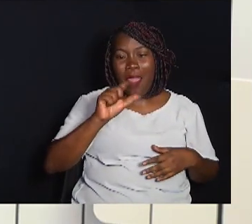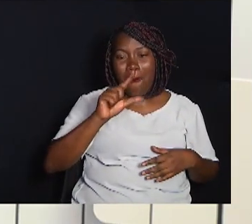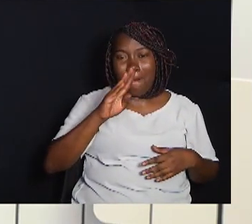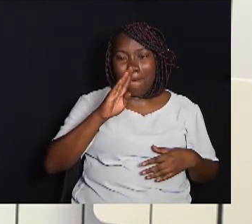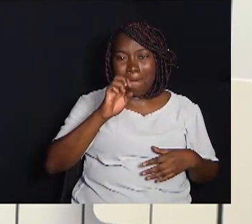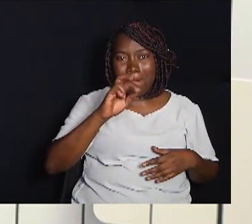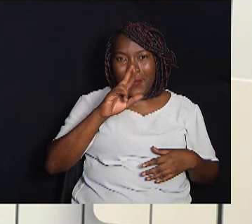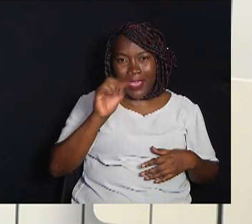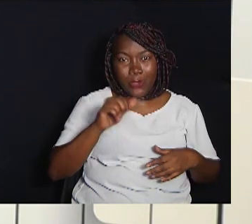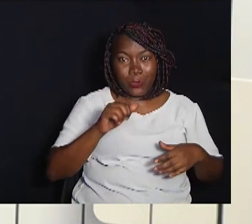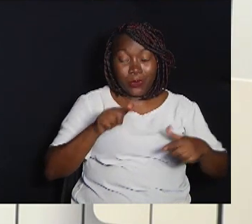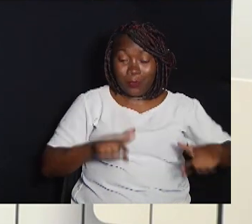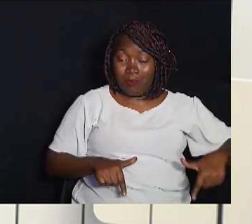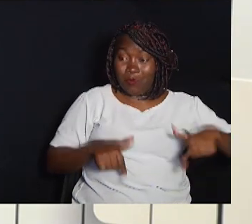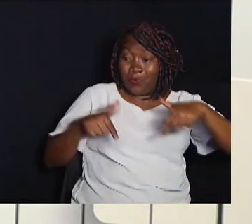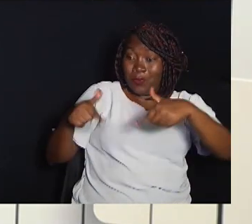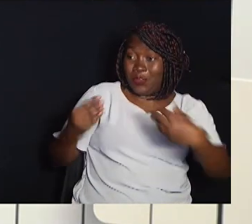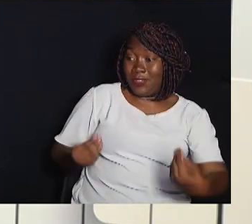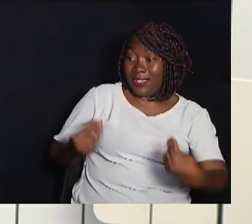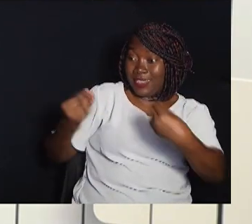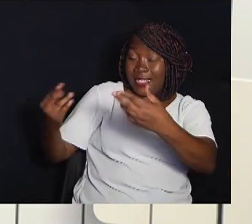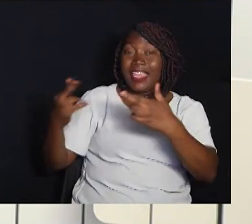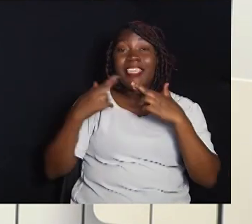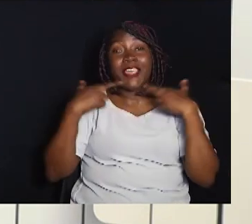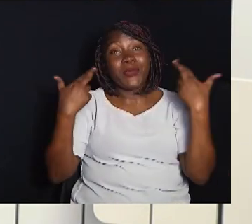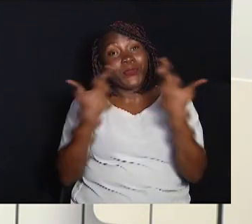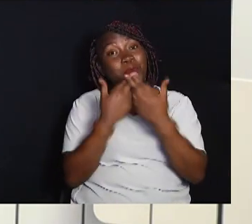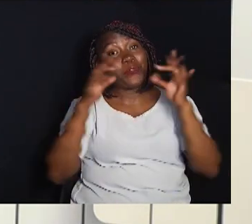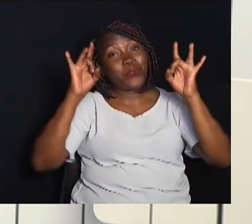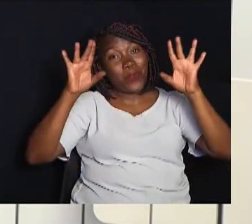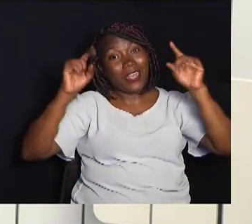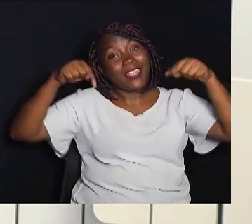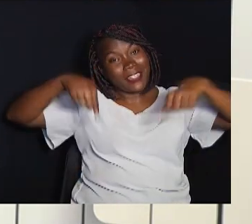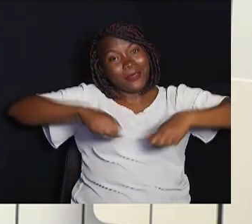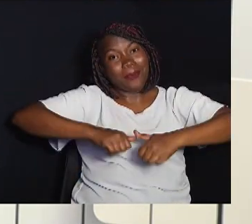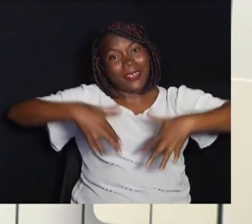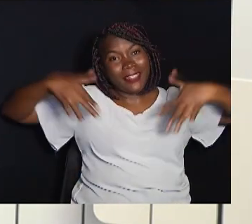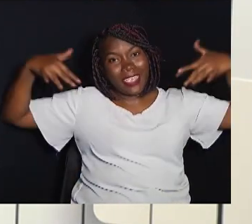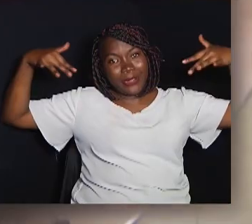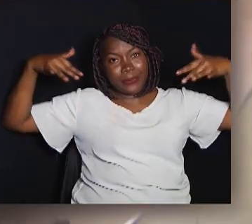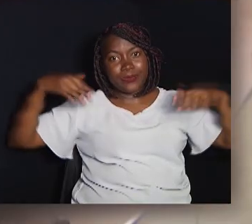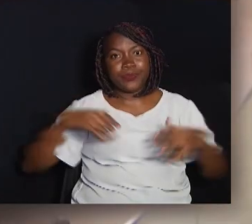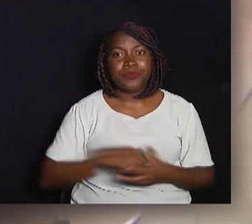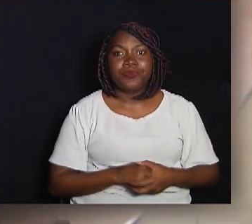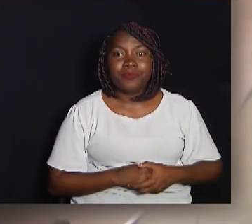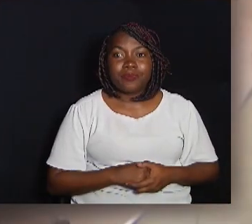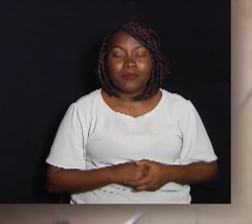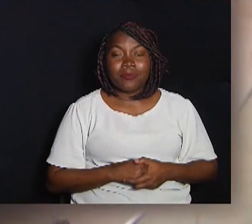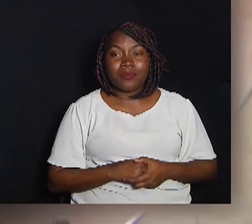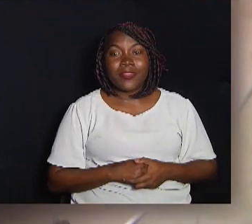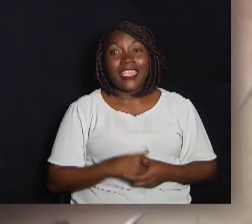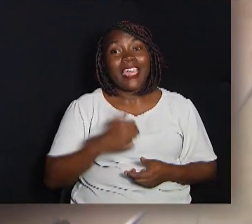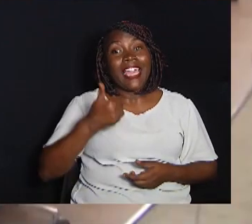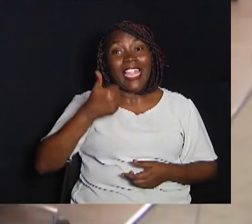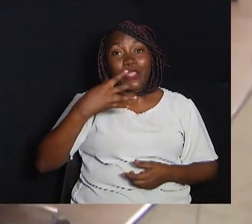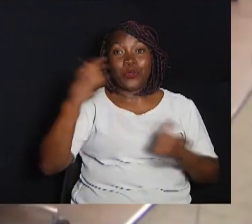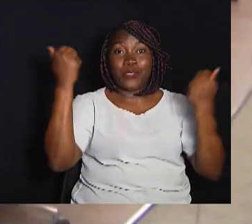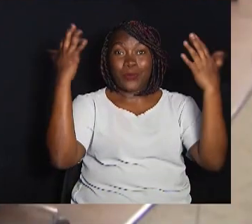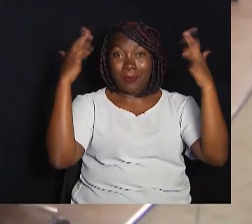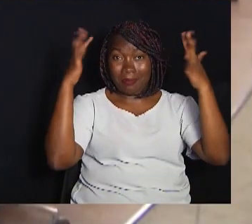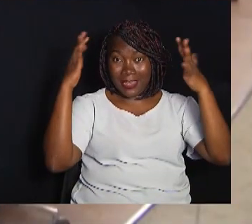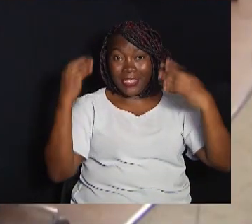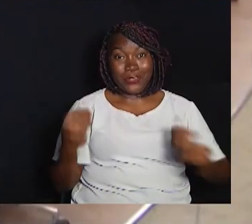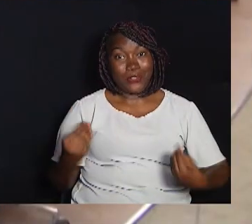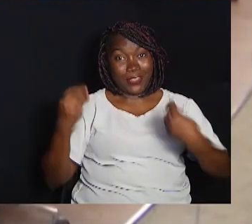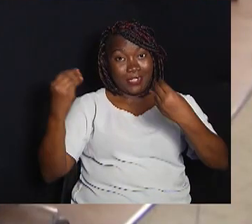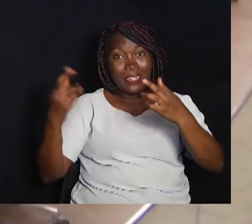Jorge Schneider em reunião solene aqui no plenário As 14 homenagens concedidas na reunião